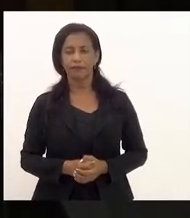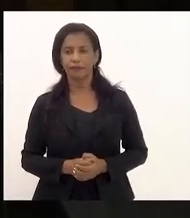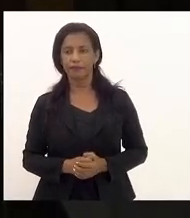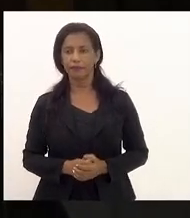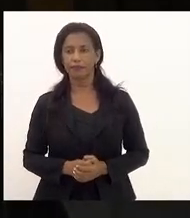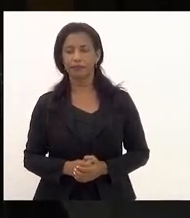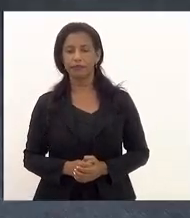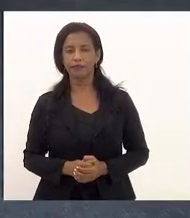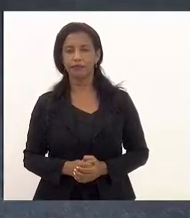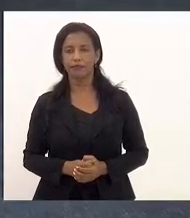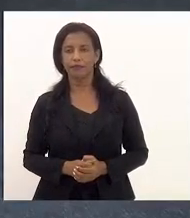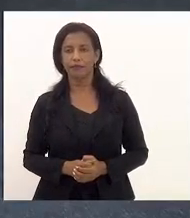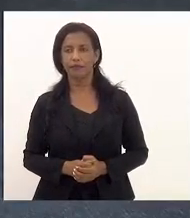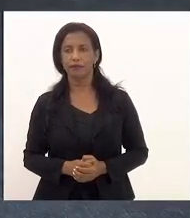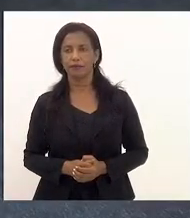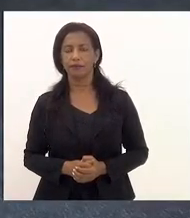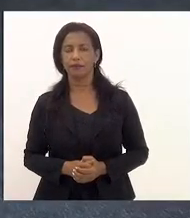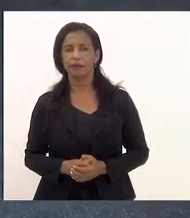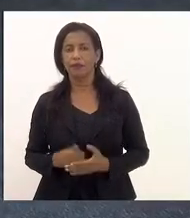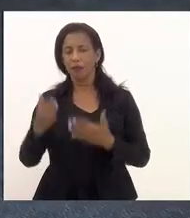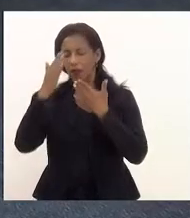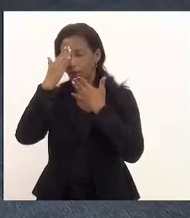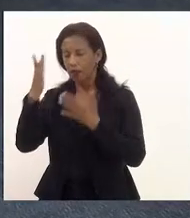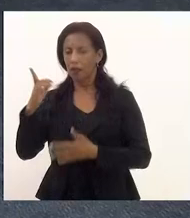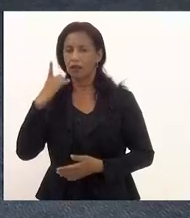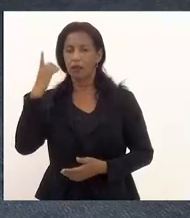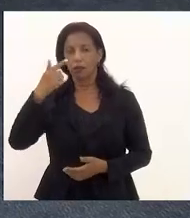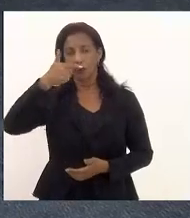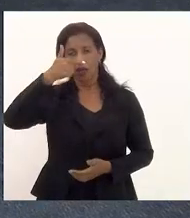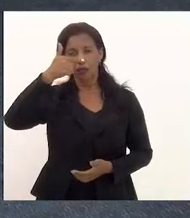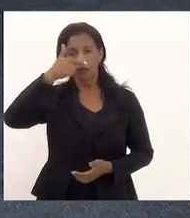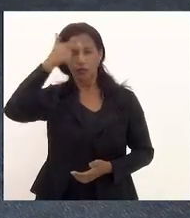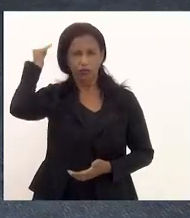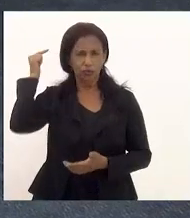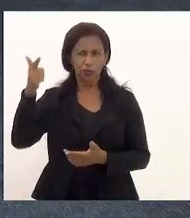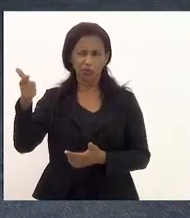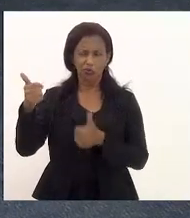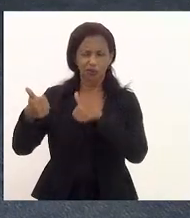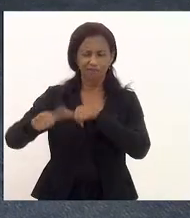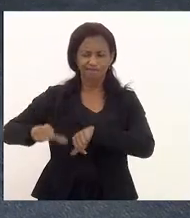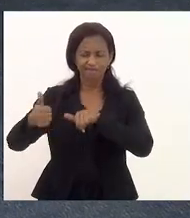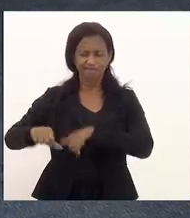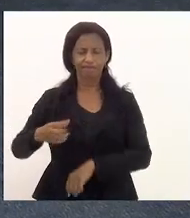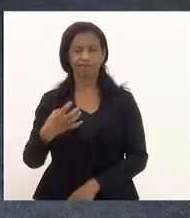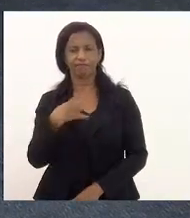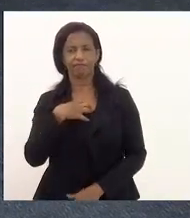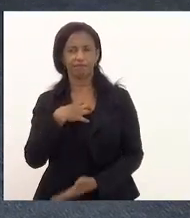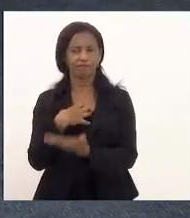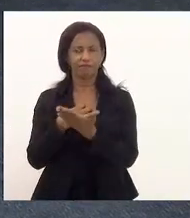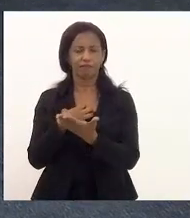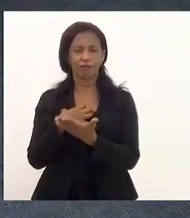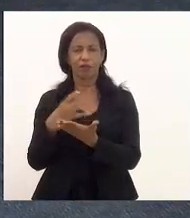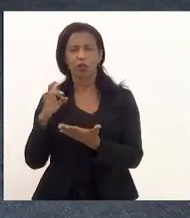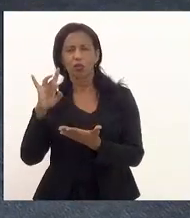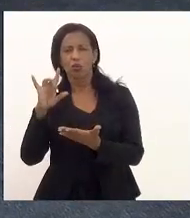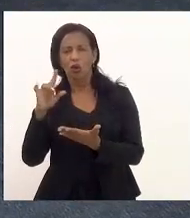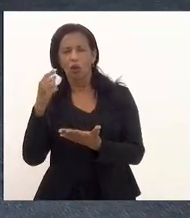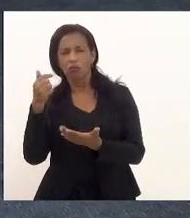Muito obrigada, deputado Luiz Paulo, super importante a sua análise nesse sentido, só